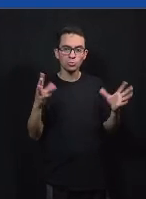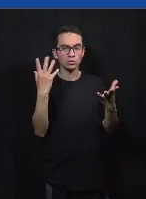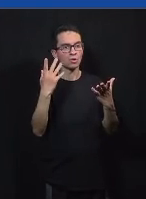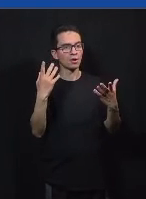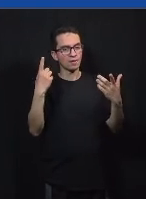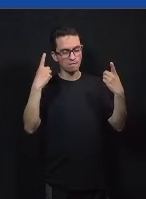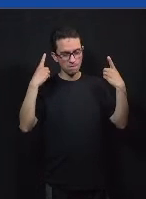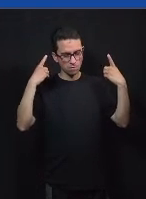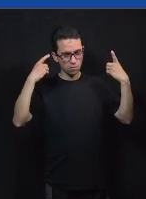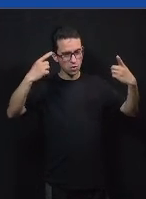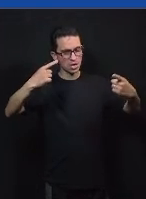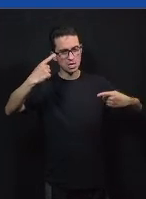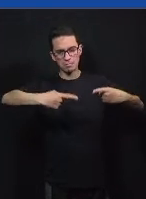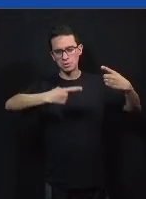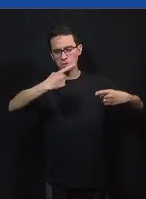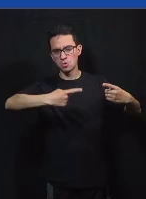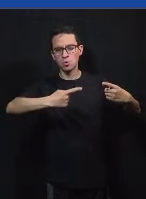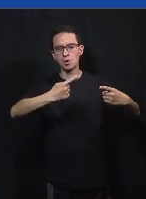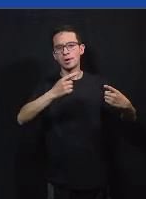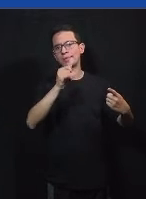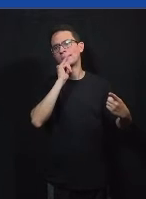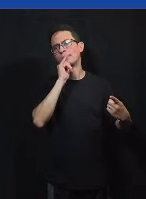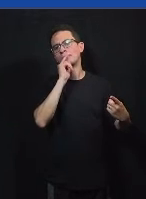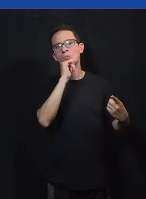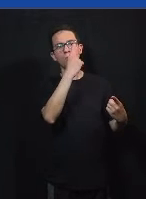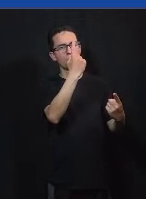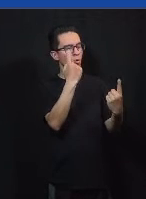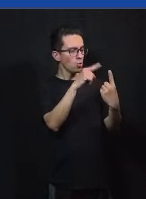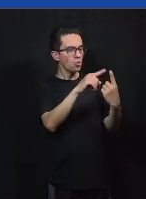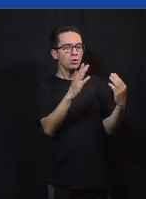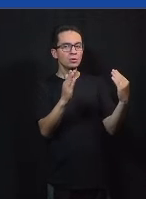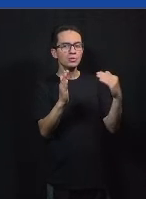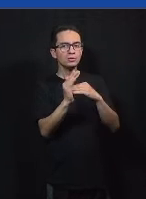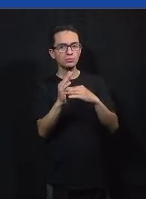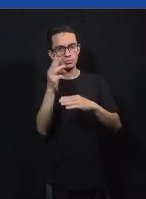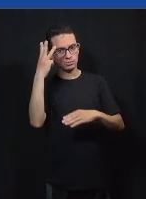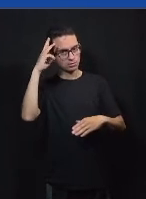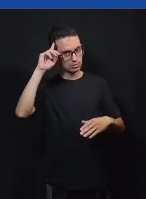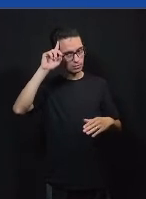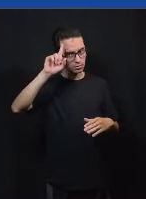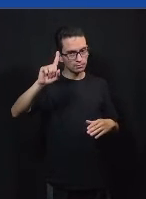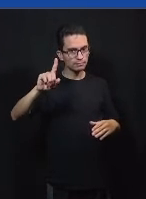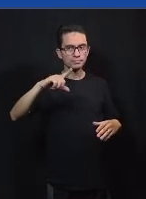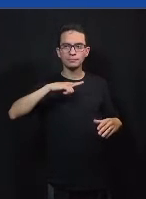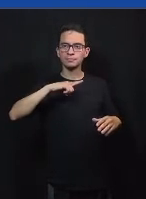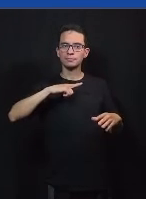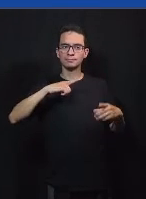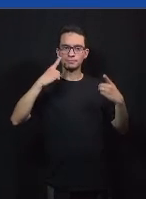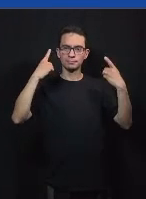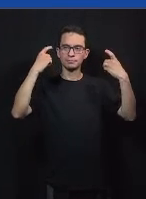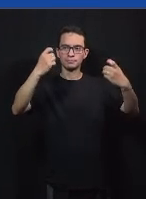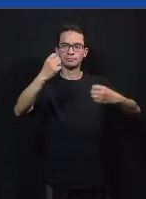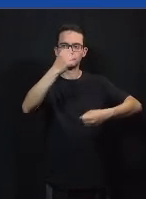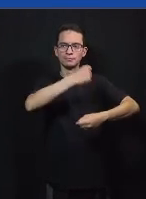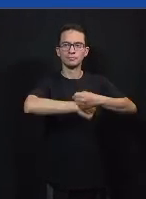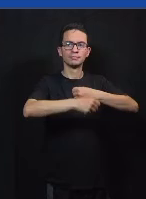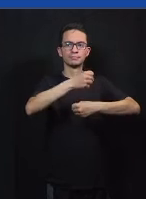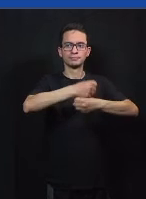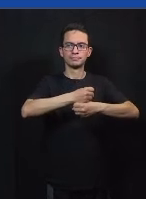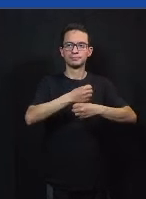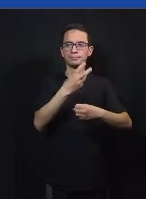um em cada três dias em 2019 e é justamente nesse contexto de polarização ele aconteceu por conta de